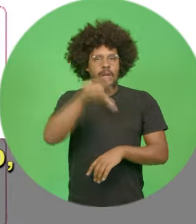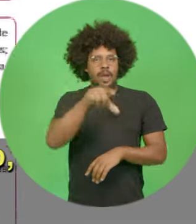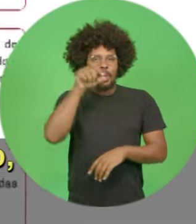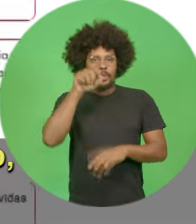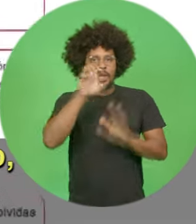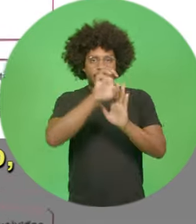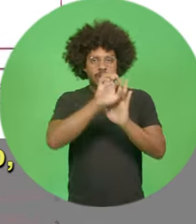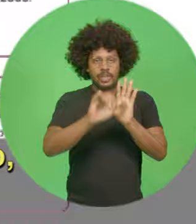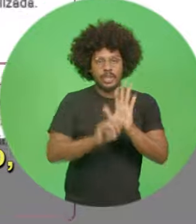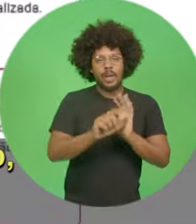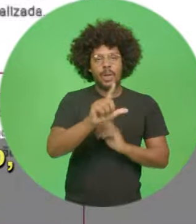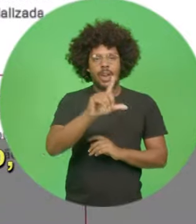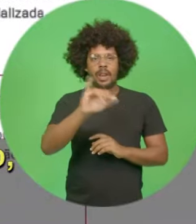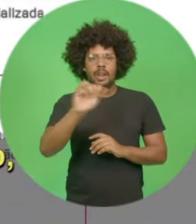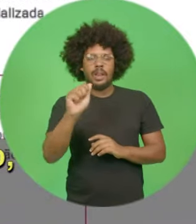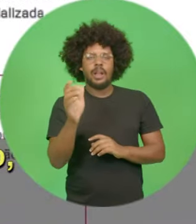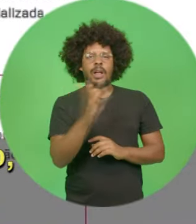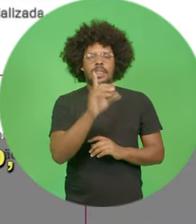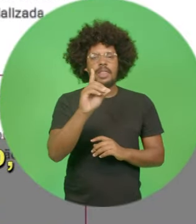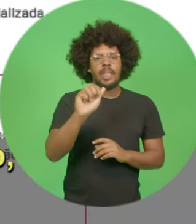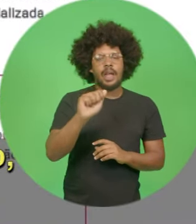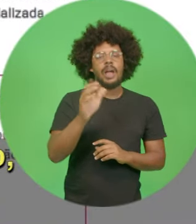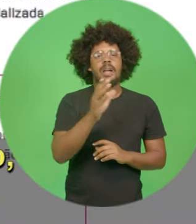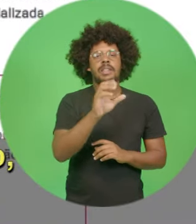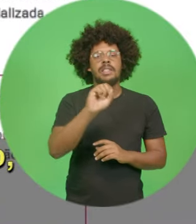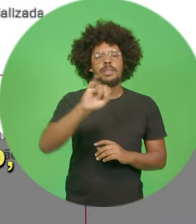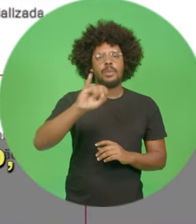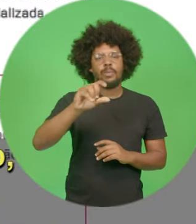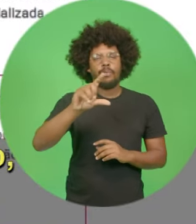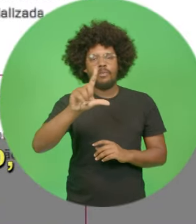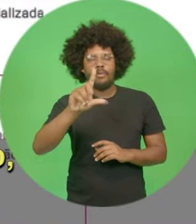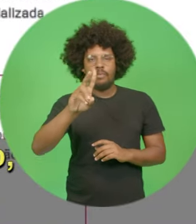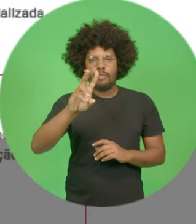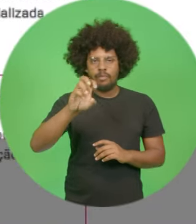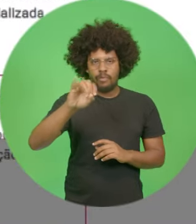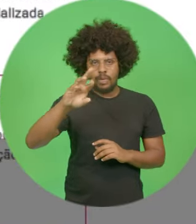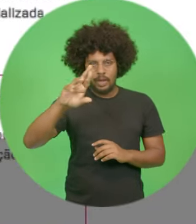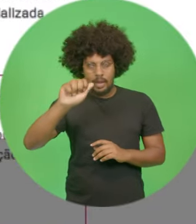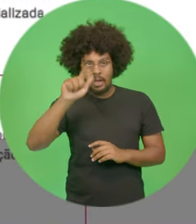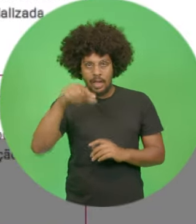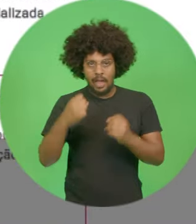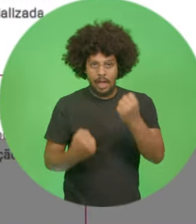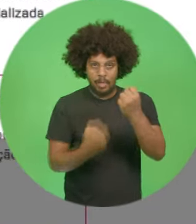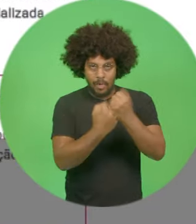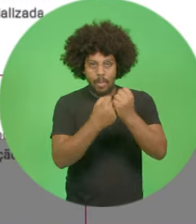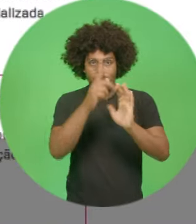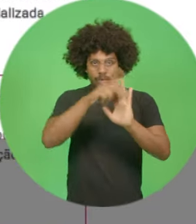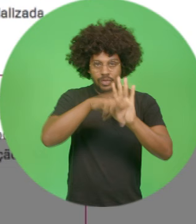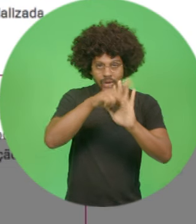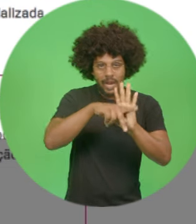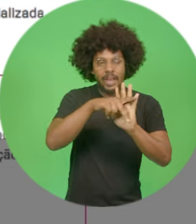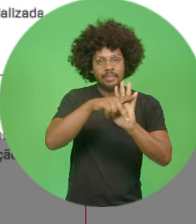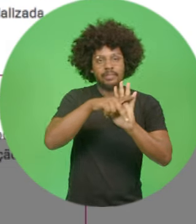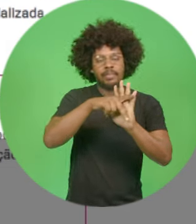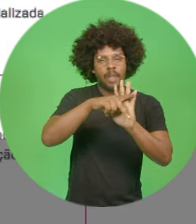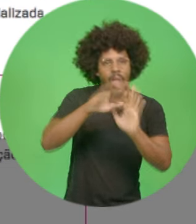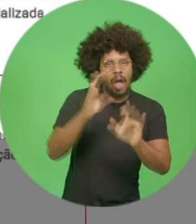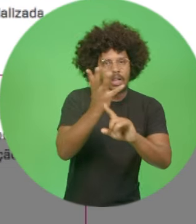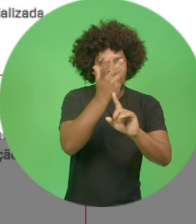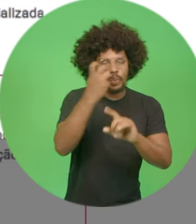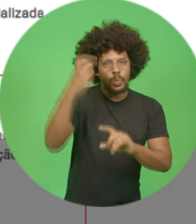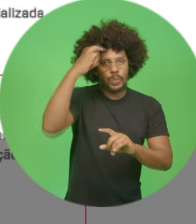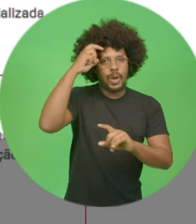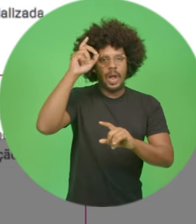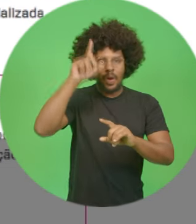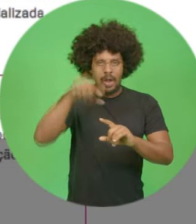edital Lia da Silveira PNAB, para apoiar projetos de caráter artístico-cultural, visando estimular os